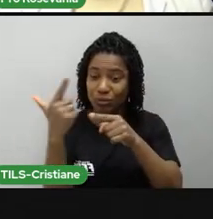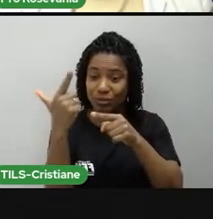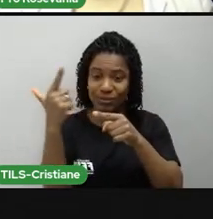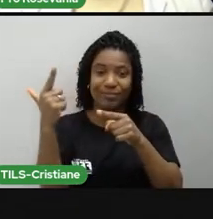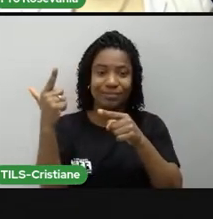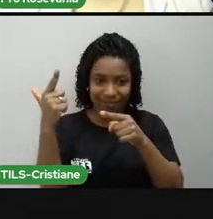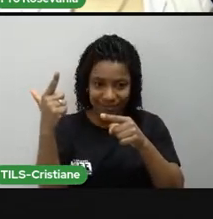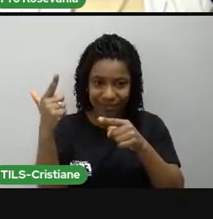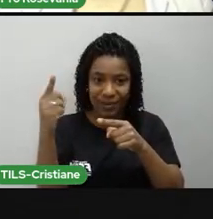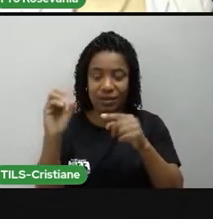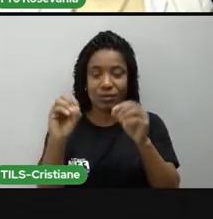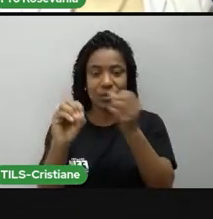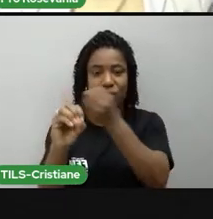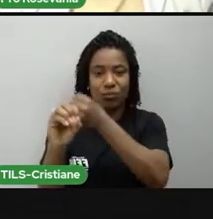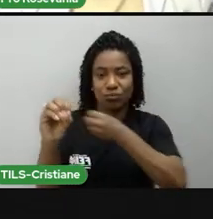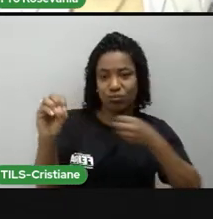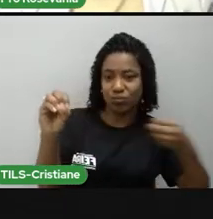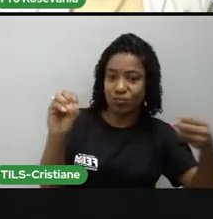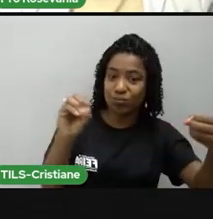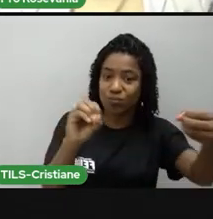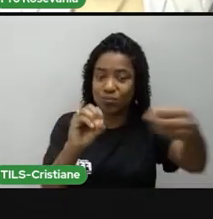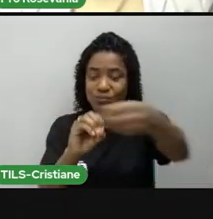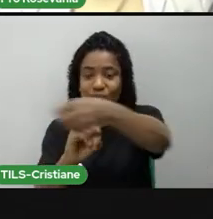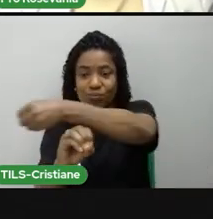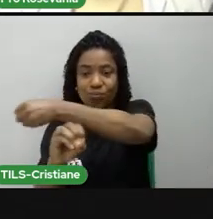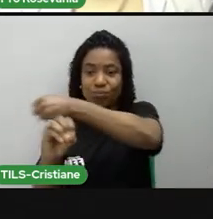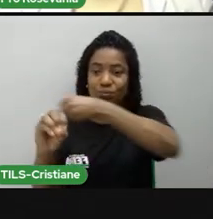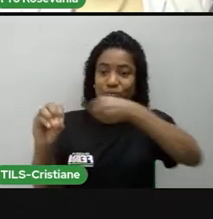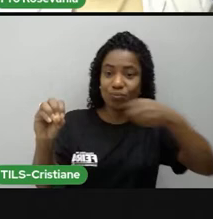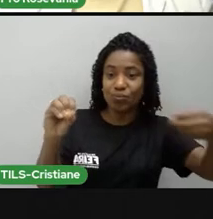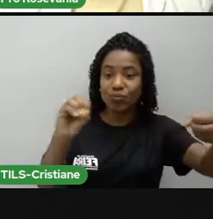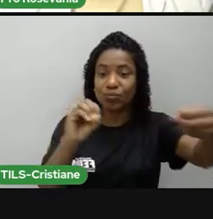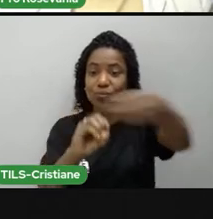E não é um círculo perfeito. Ele é uma elíptica, né?